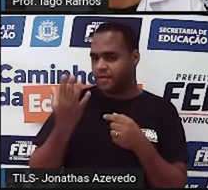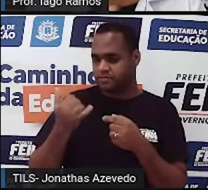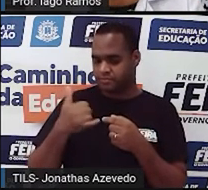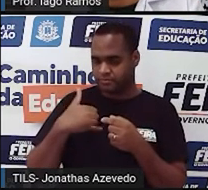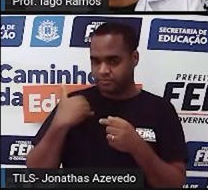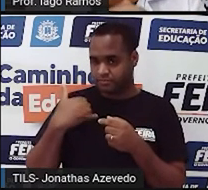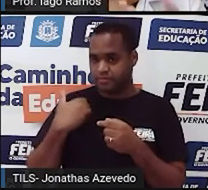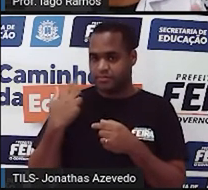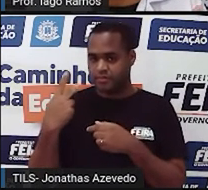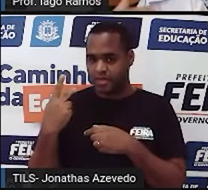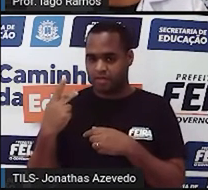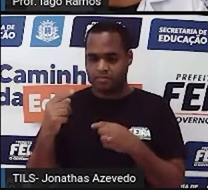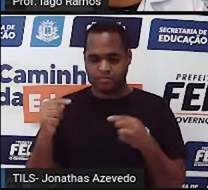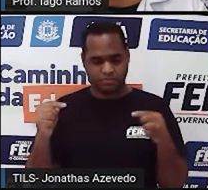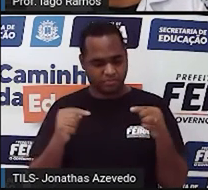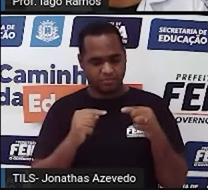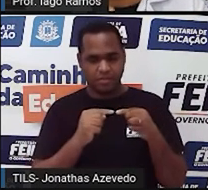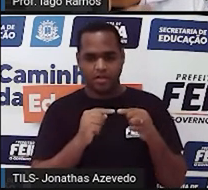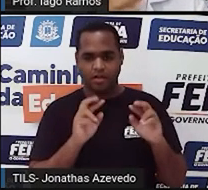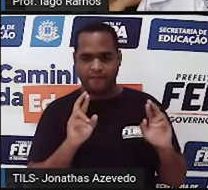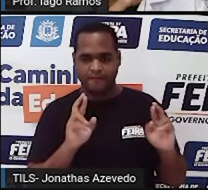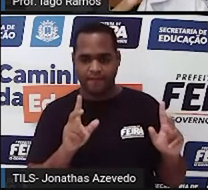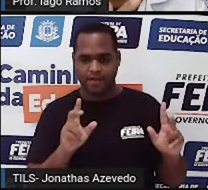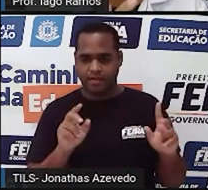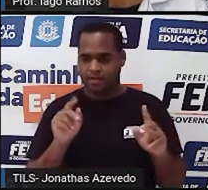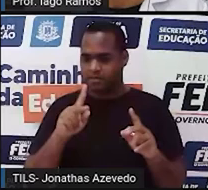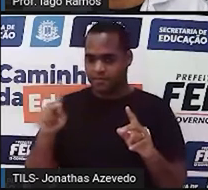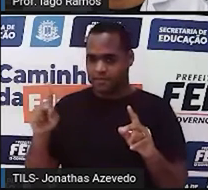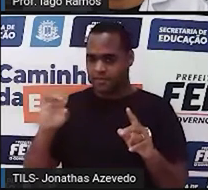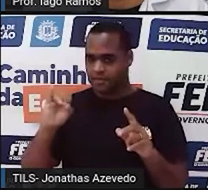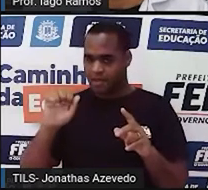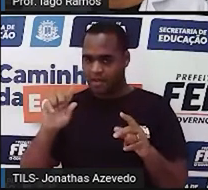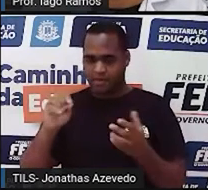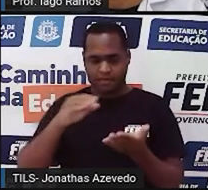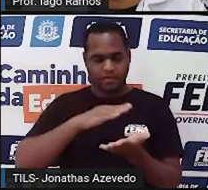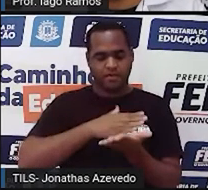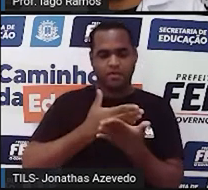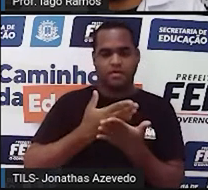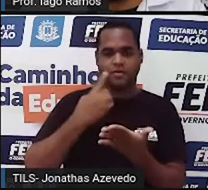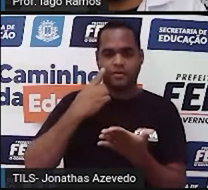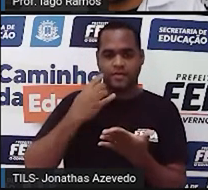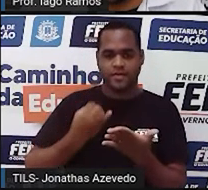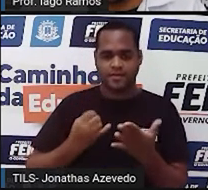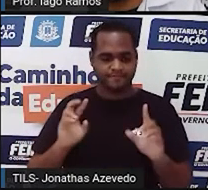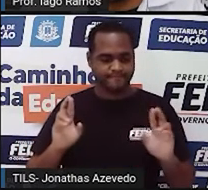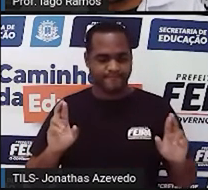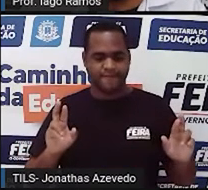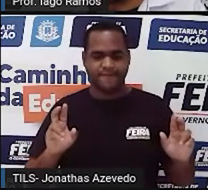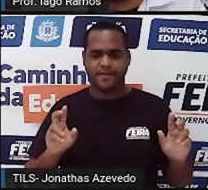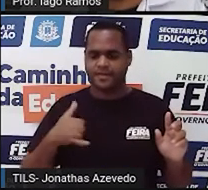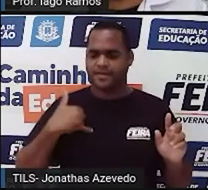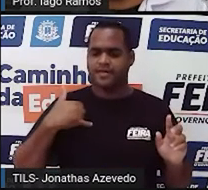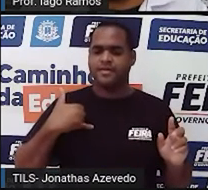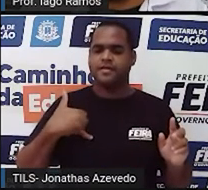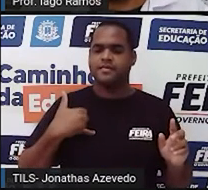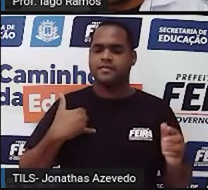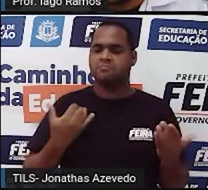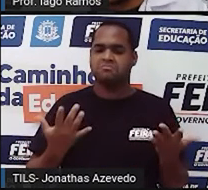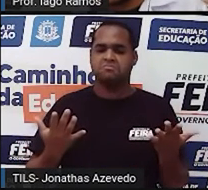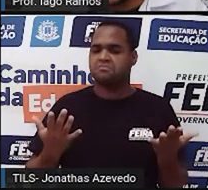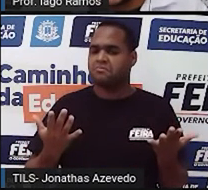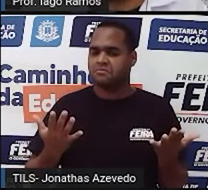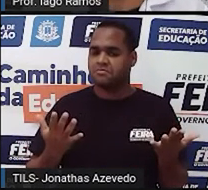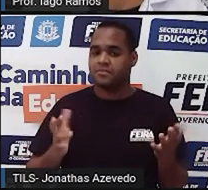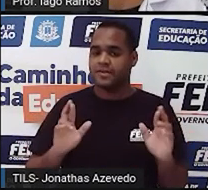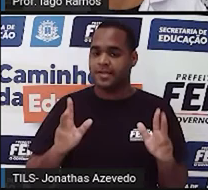existe de diferença entre o professor Iago e o intérprete Jônatas. Então, quando